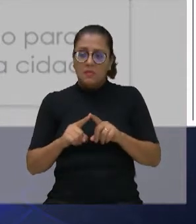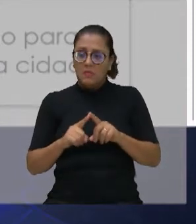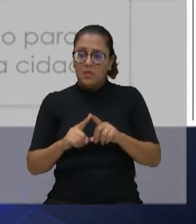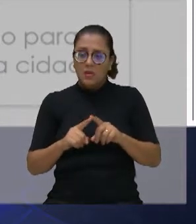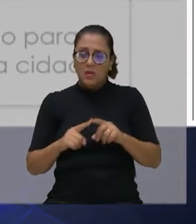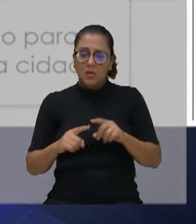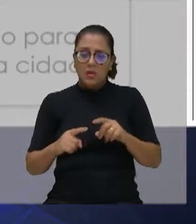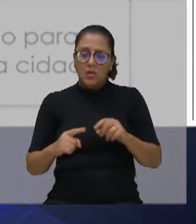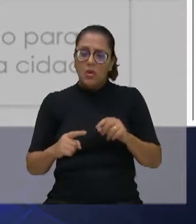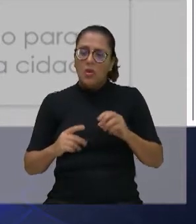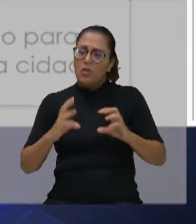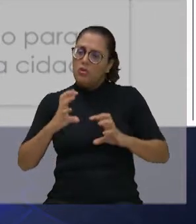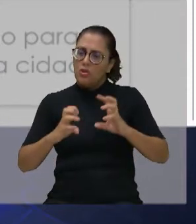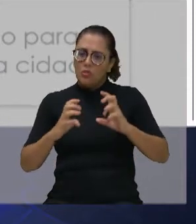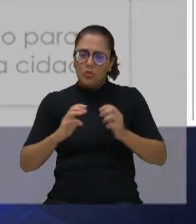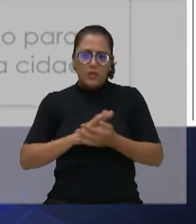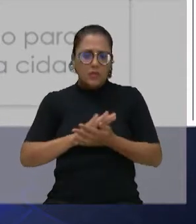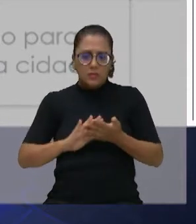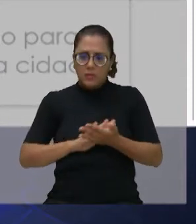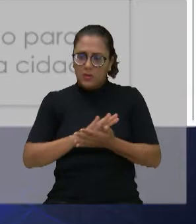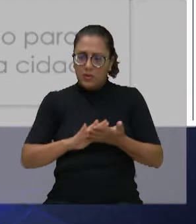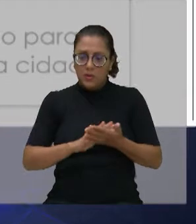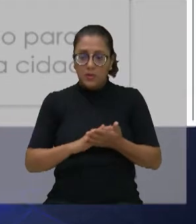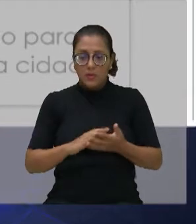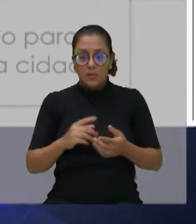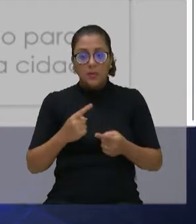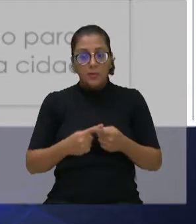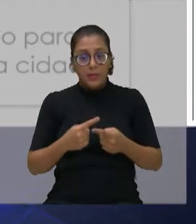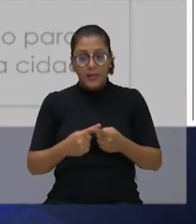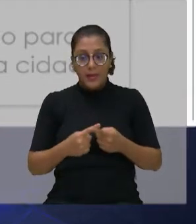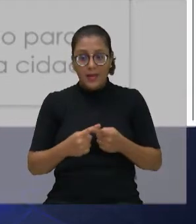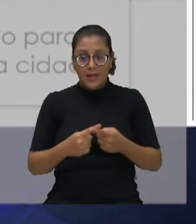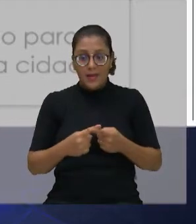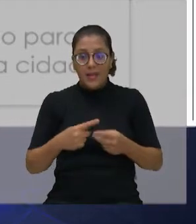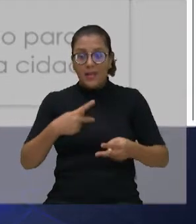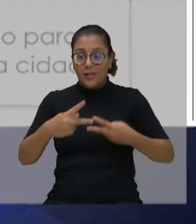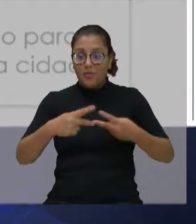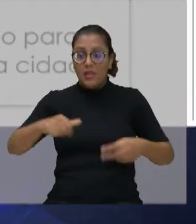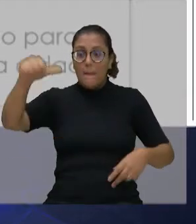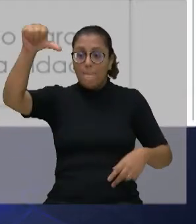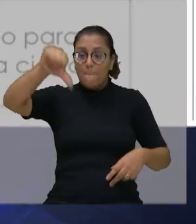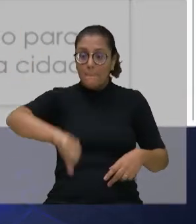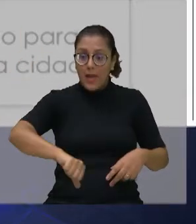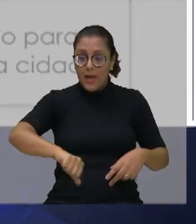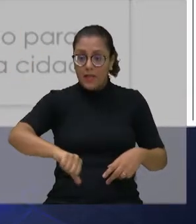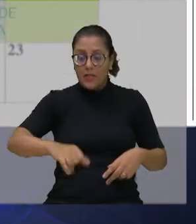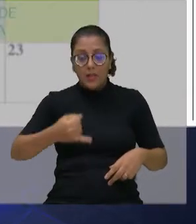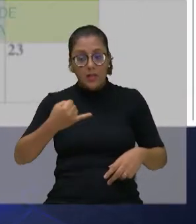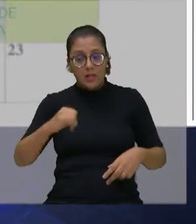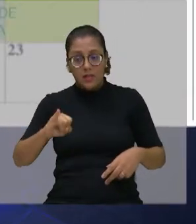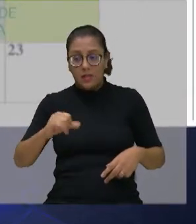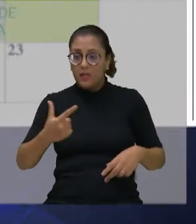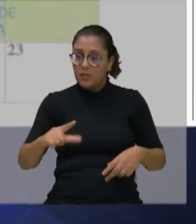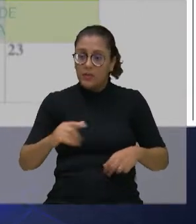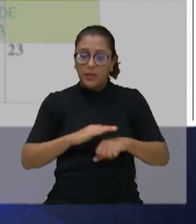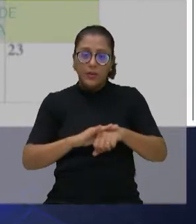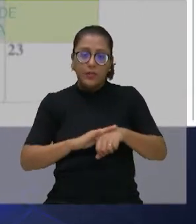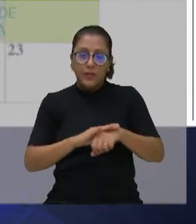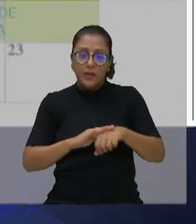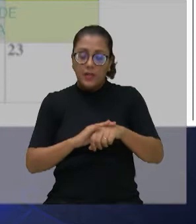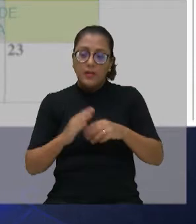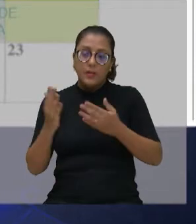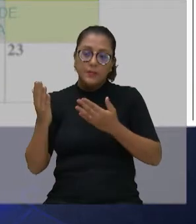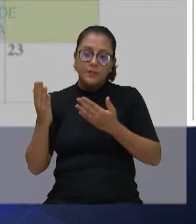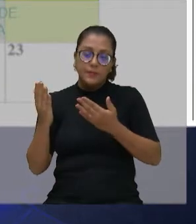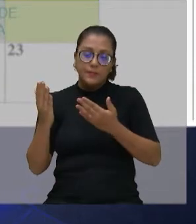e eu acho que isso, o prejuízo é a cidade que vai ter. Pode passar? Eu quero aqui, inclusive, demonstrar aos vereadores